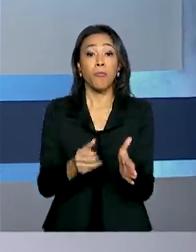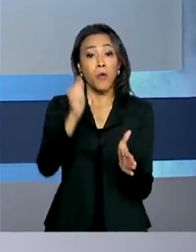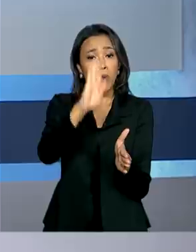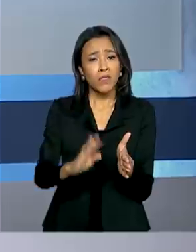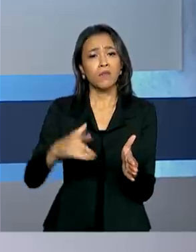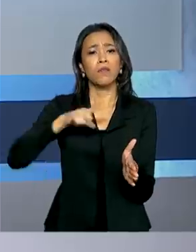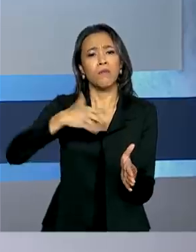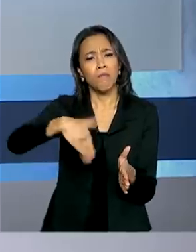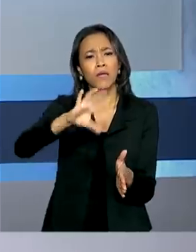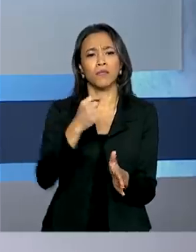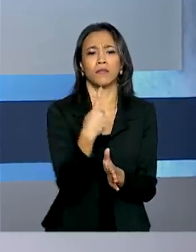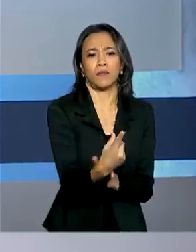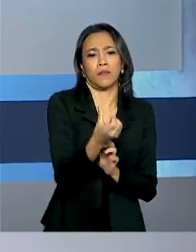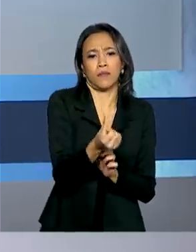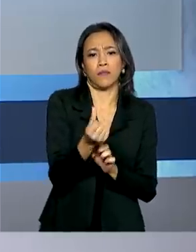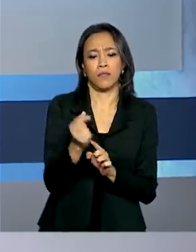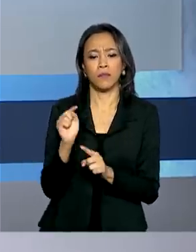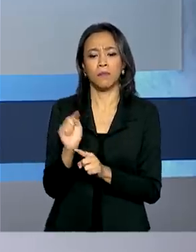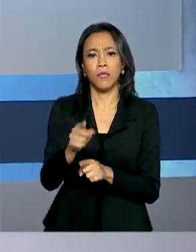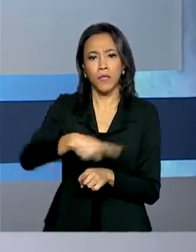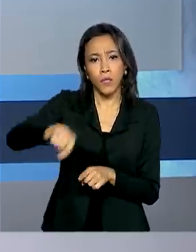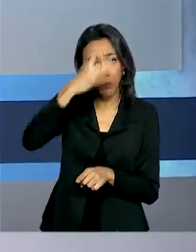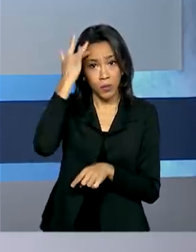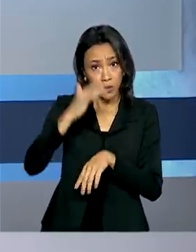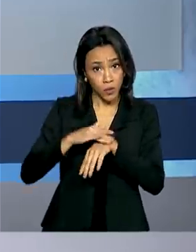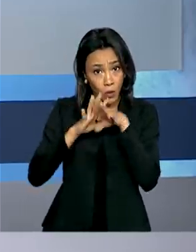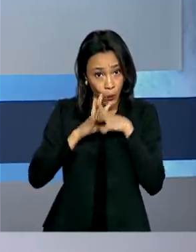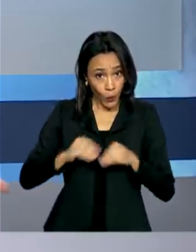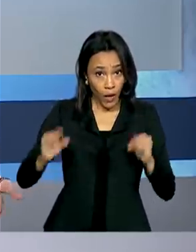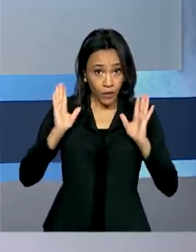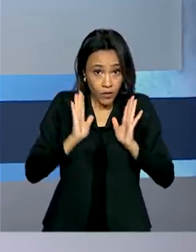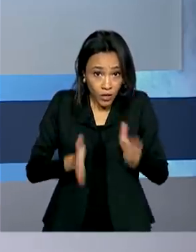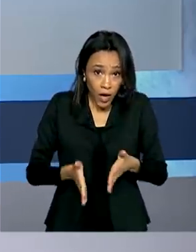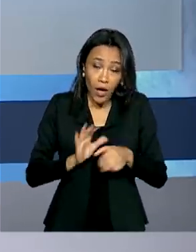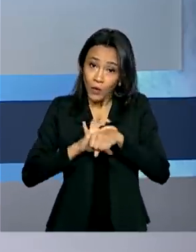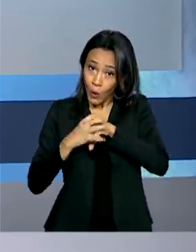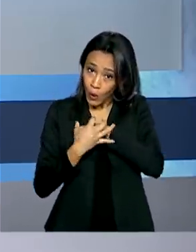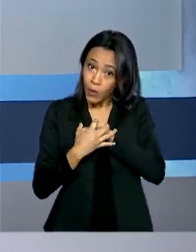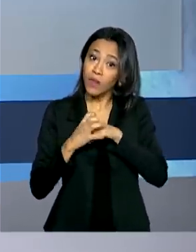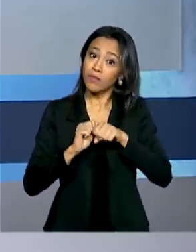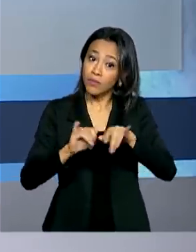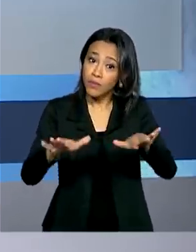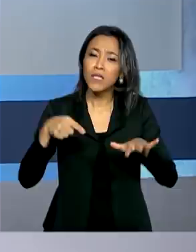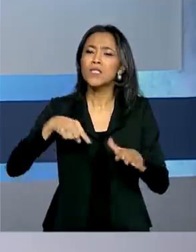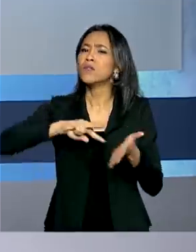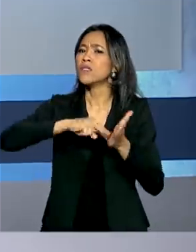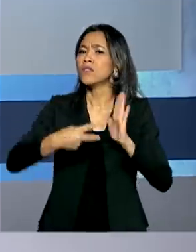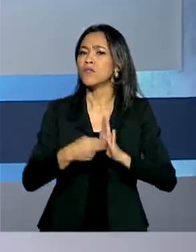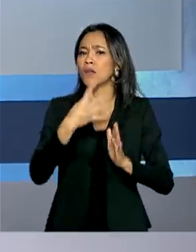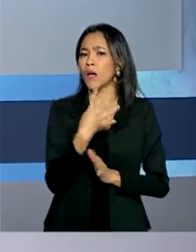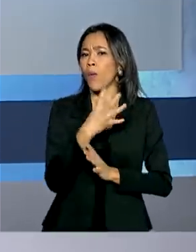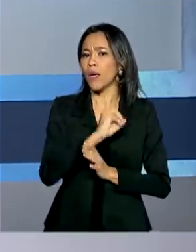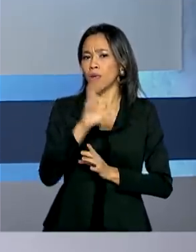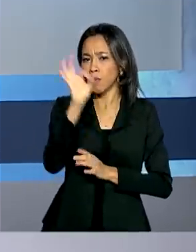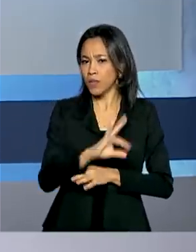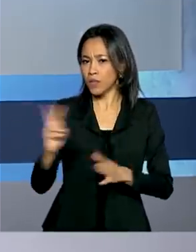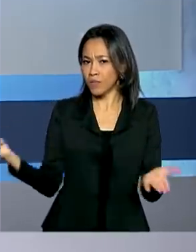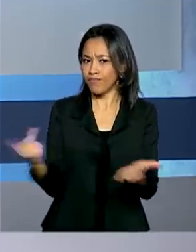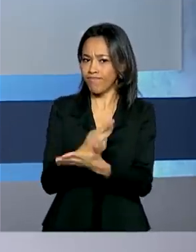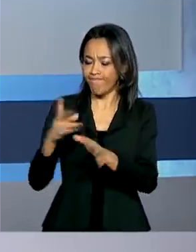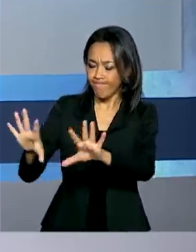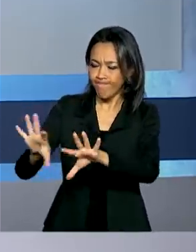mais de 166 mil pessoas curadas do coronavírus. Esse número representa mais de 40% do total de casos